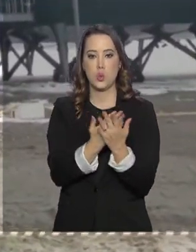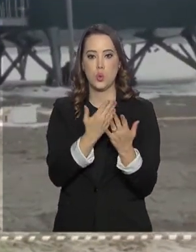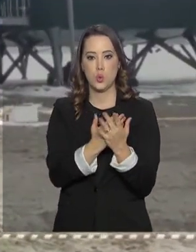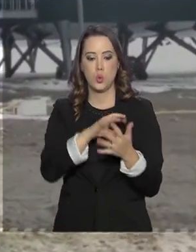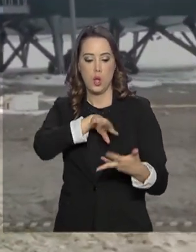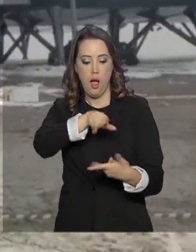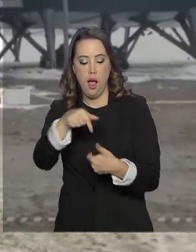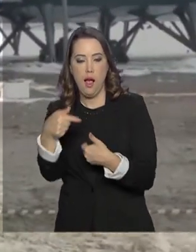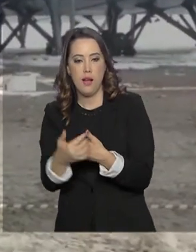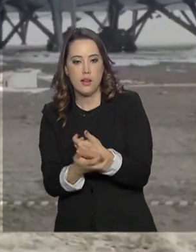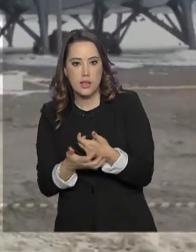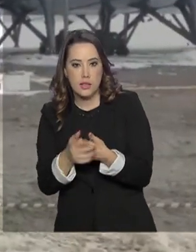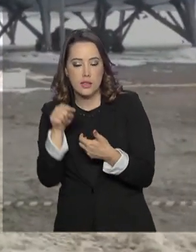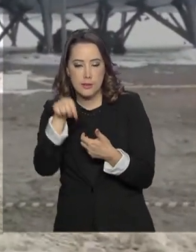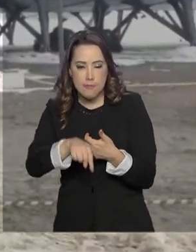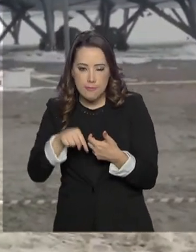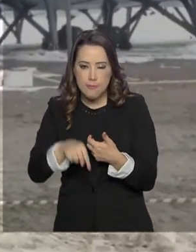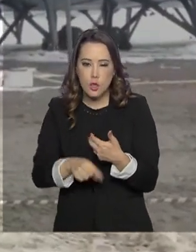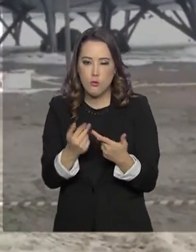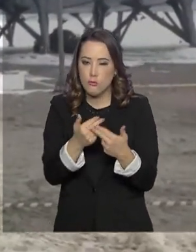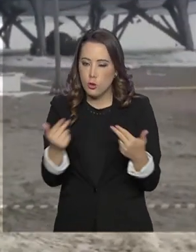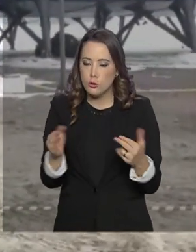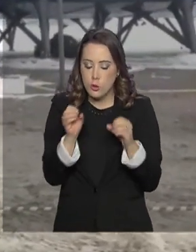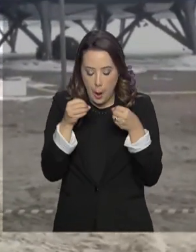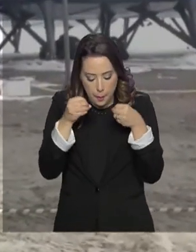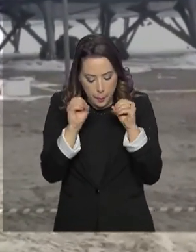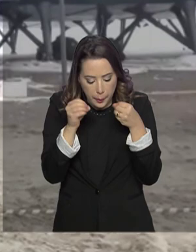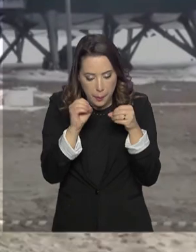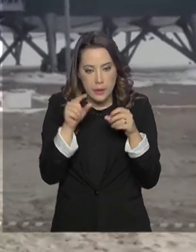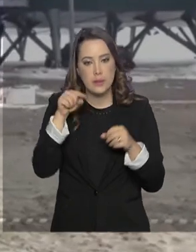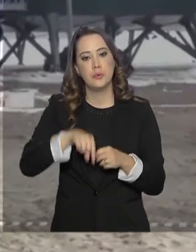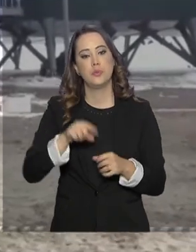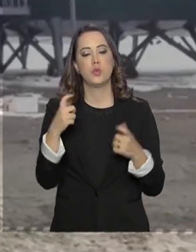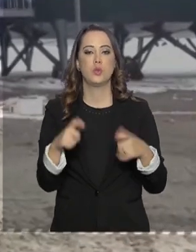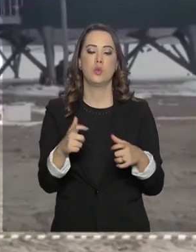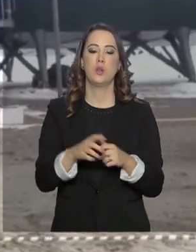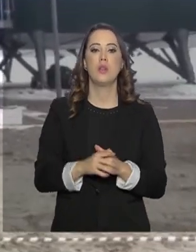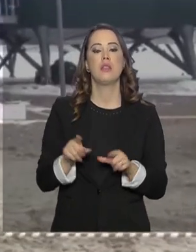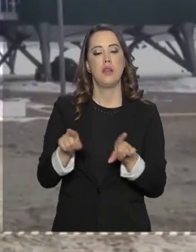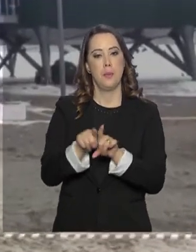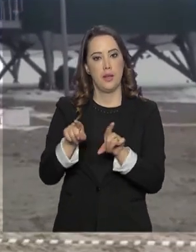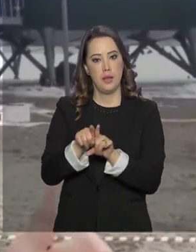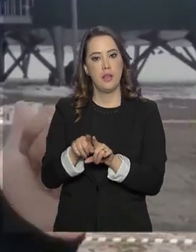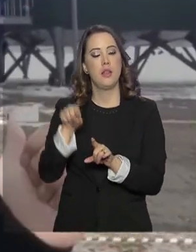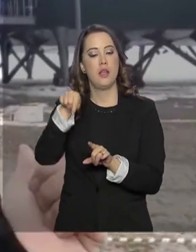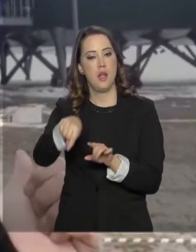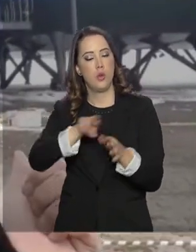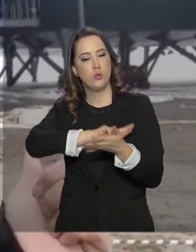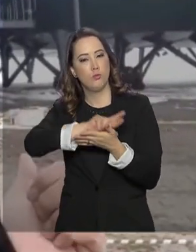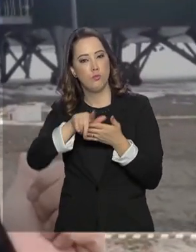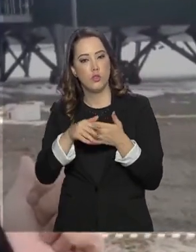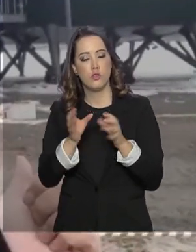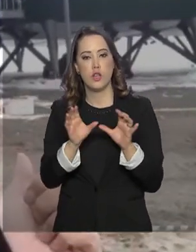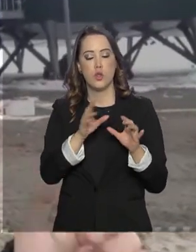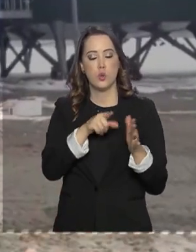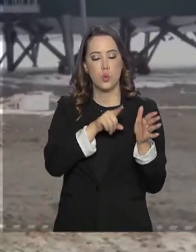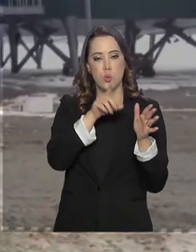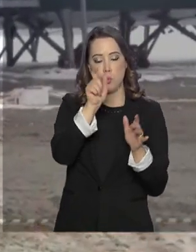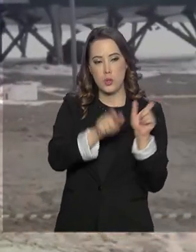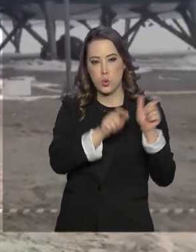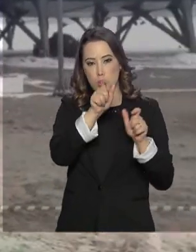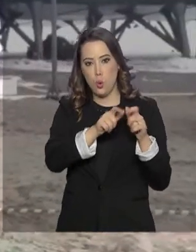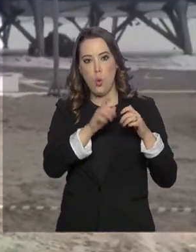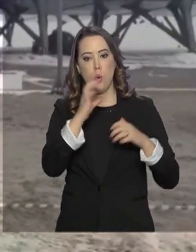que só são localizadas nessa região. A Agência Internacional de Energia Atômica também vai pesquisar no laboratório brasileiro.